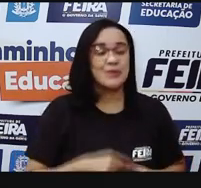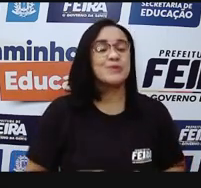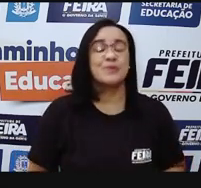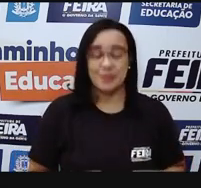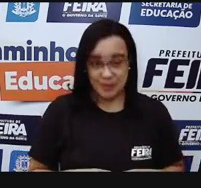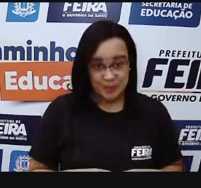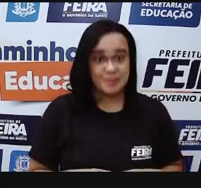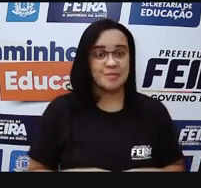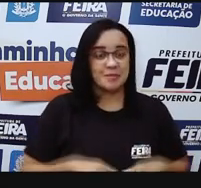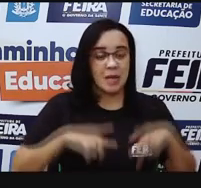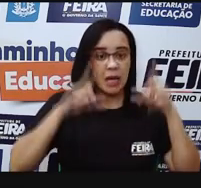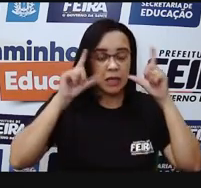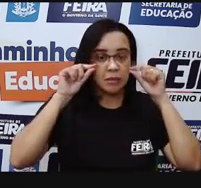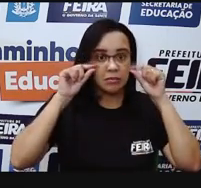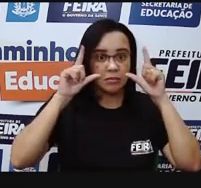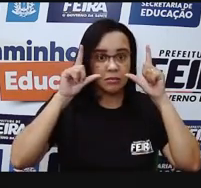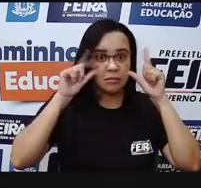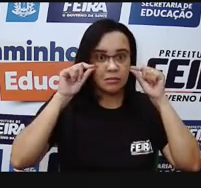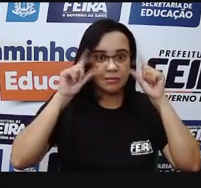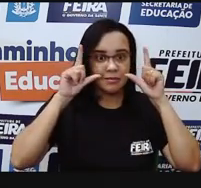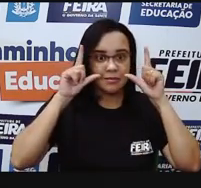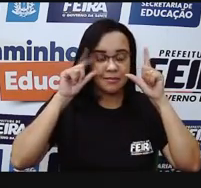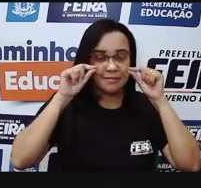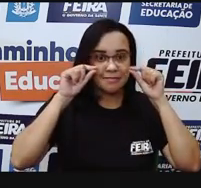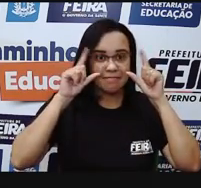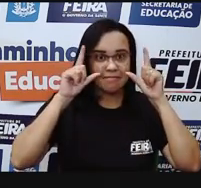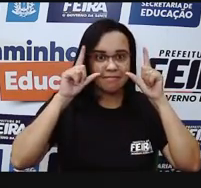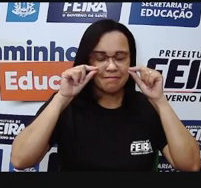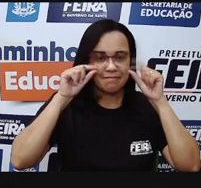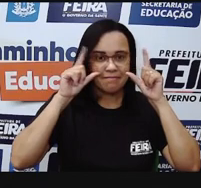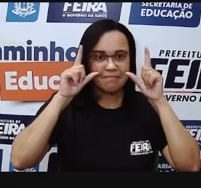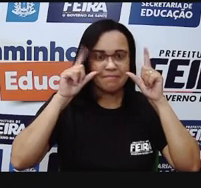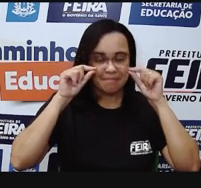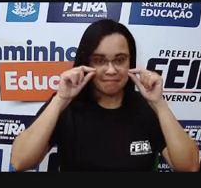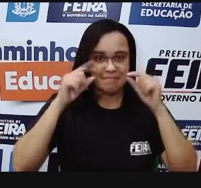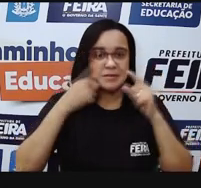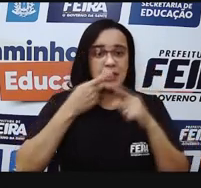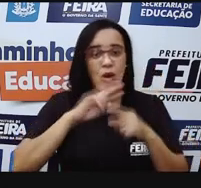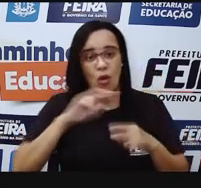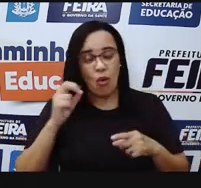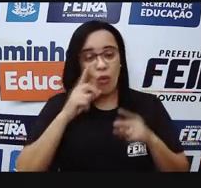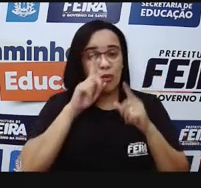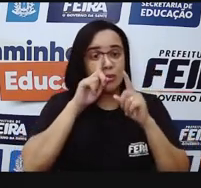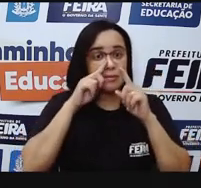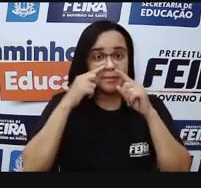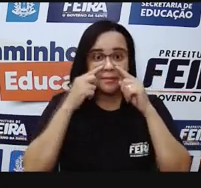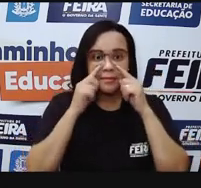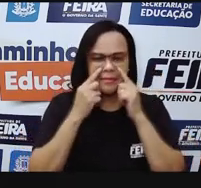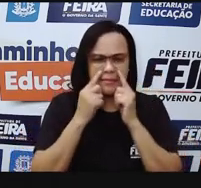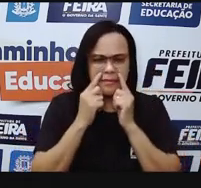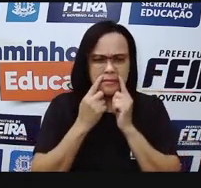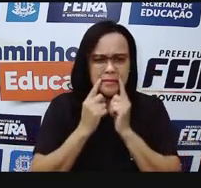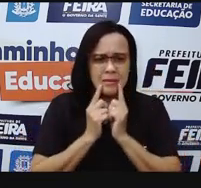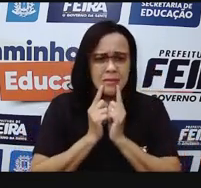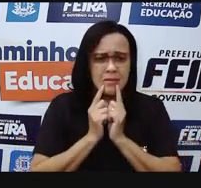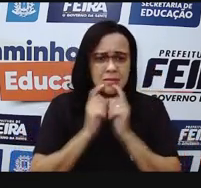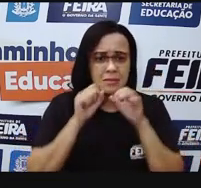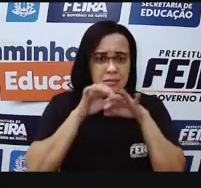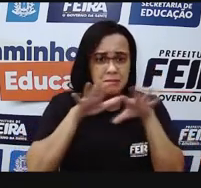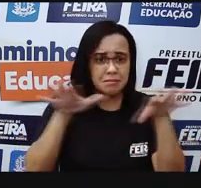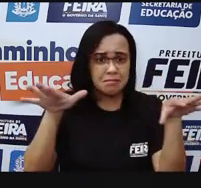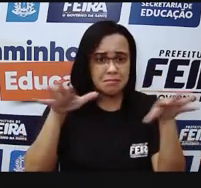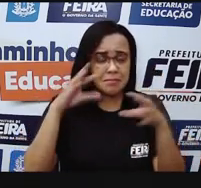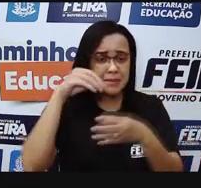e pálpebras, esse líquido, que é a nossa lágrima, se espalha pelo nosso olho, né,